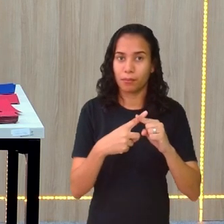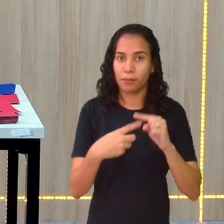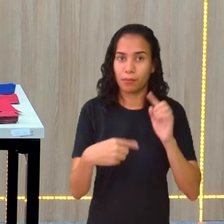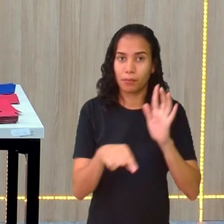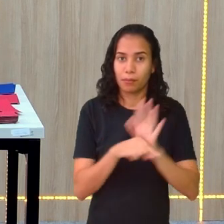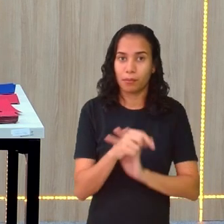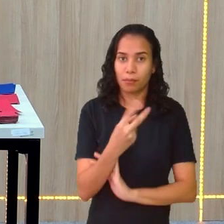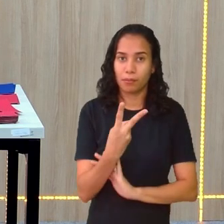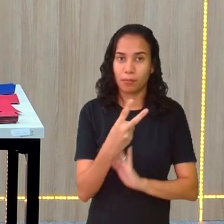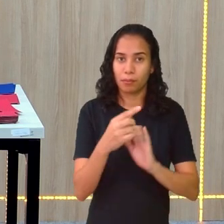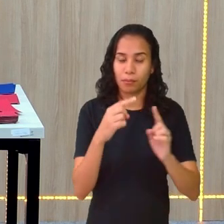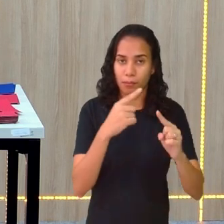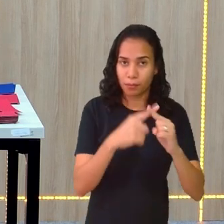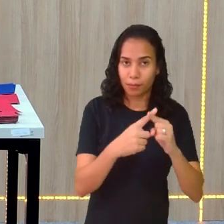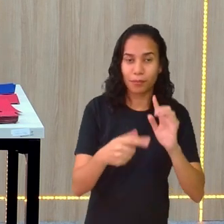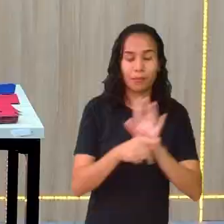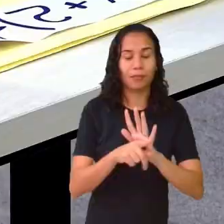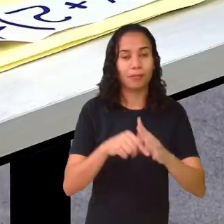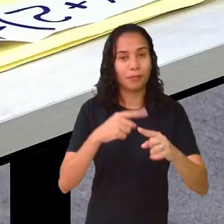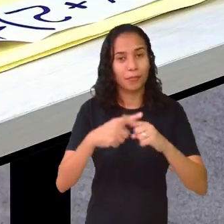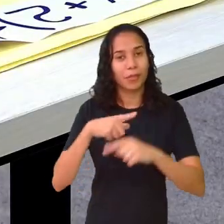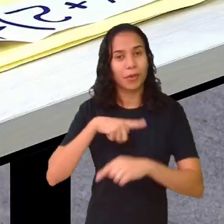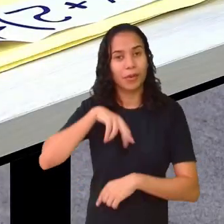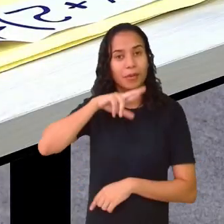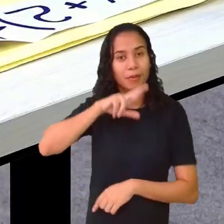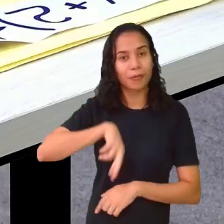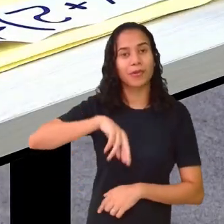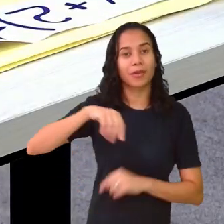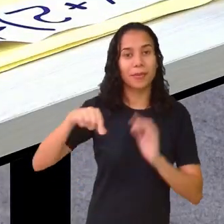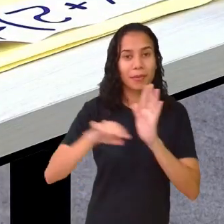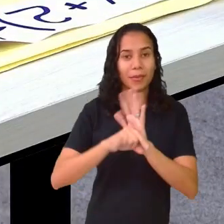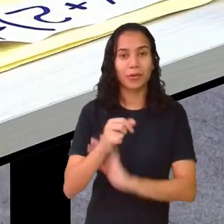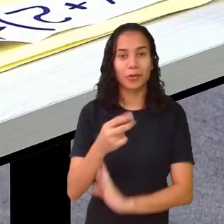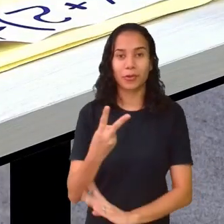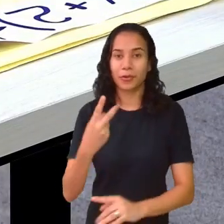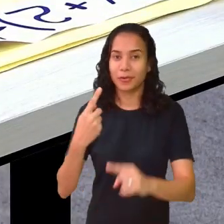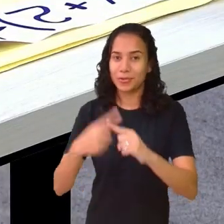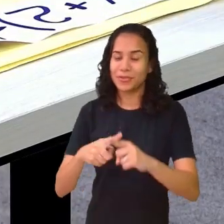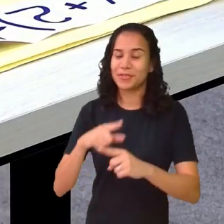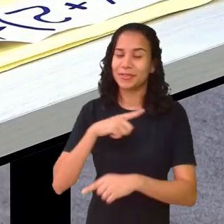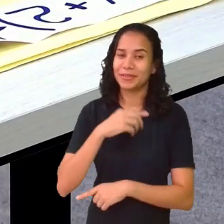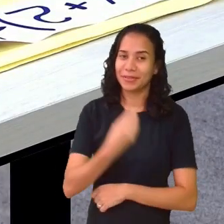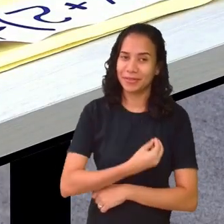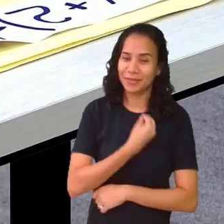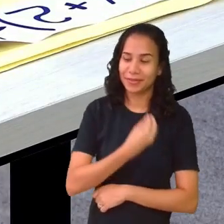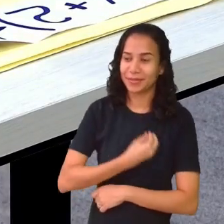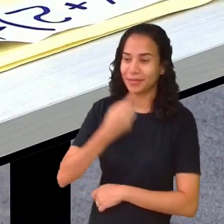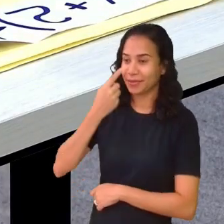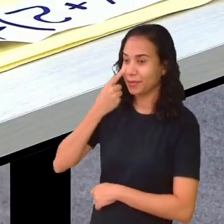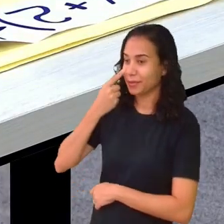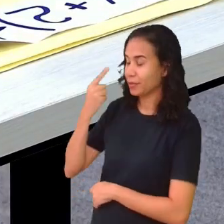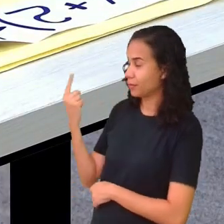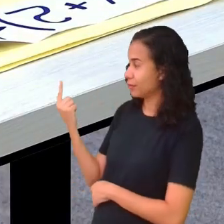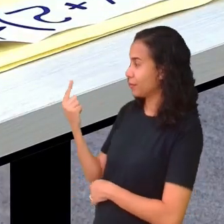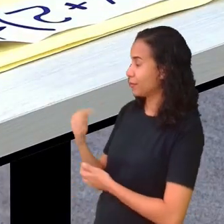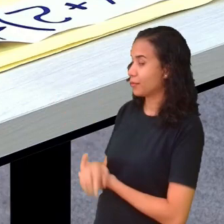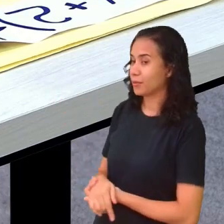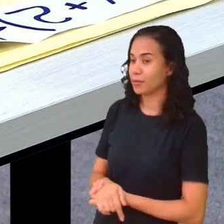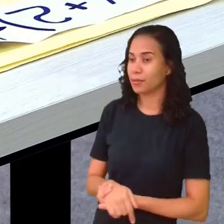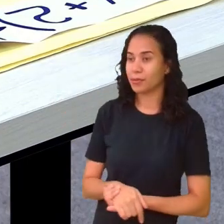Menos 2X. Eu estou multiplicando, vai ficar menos 2X. Então, eu vou pegar este negativo.